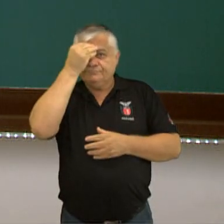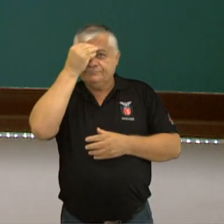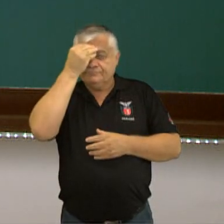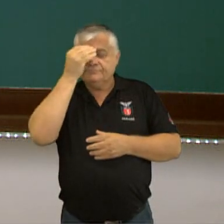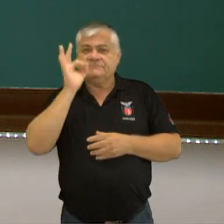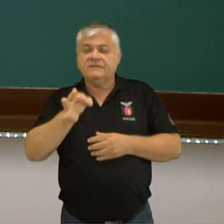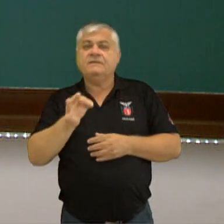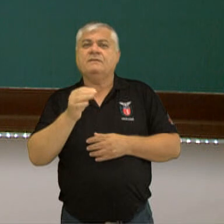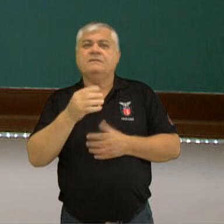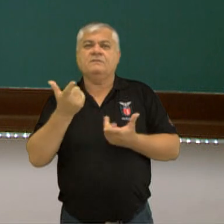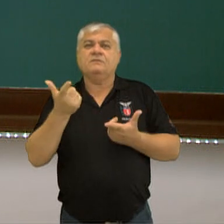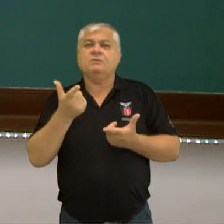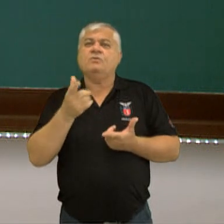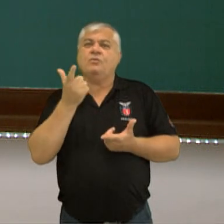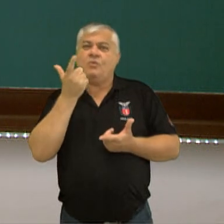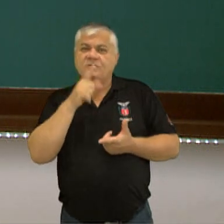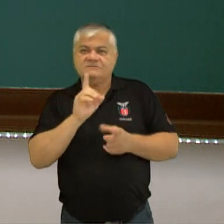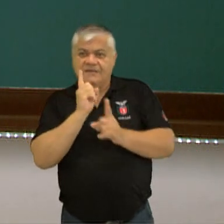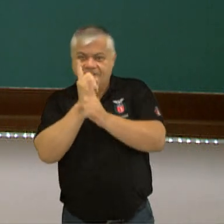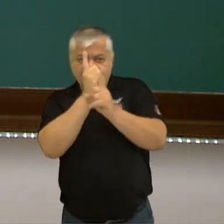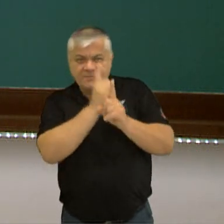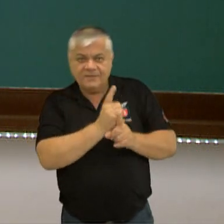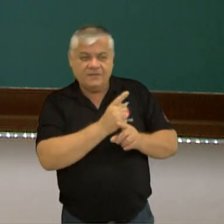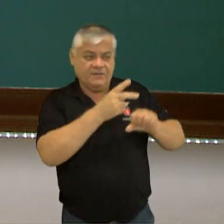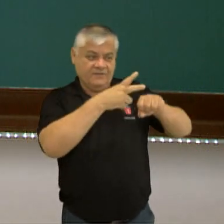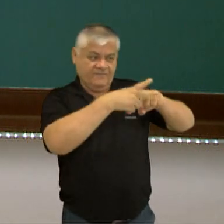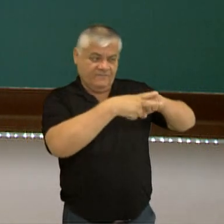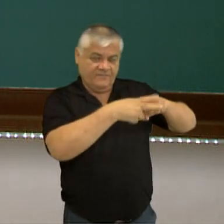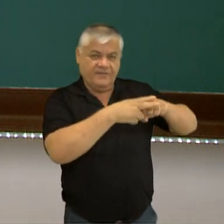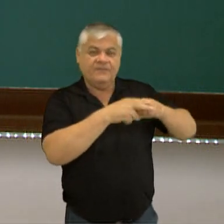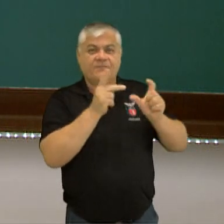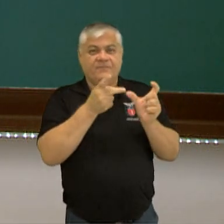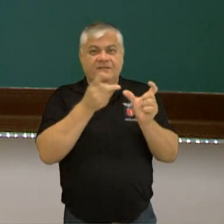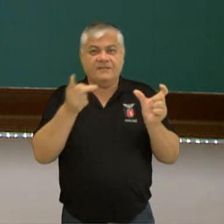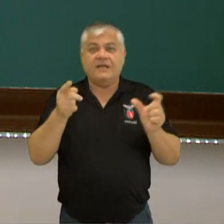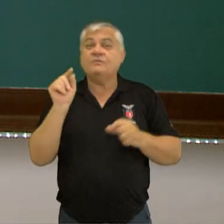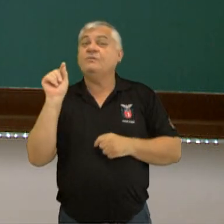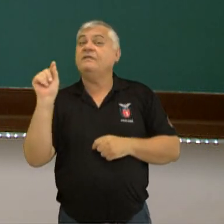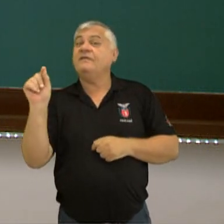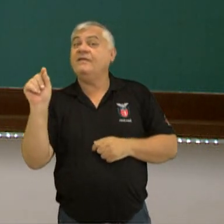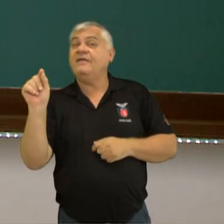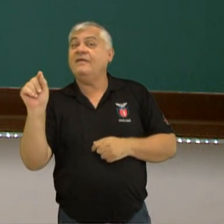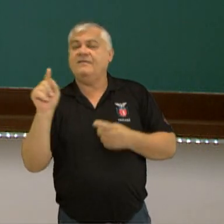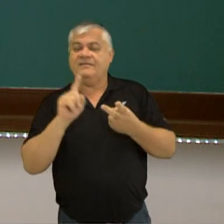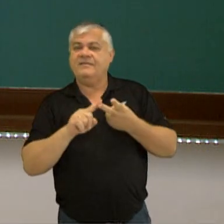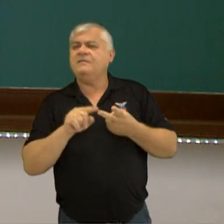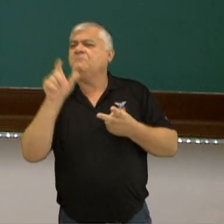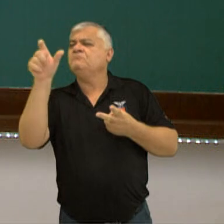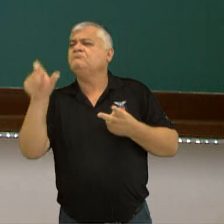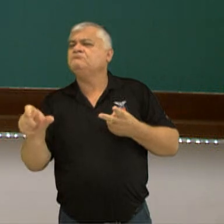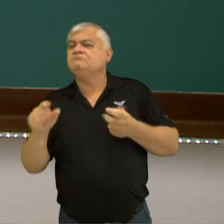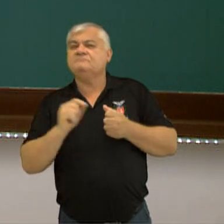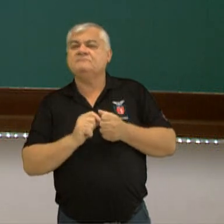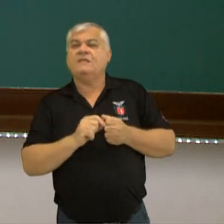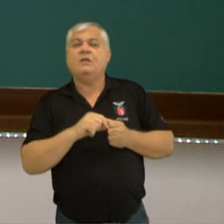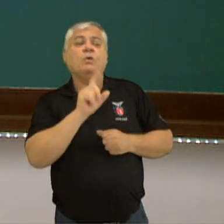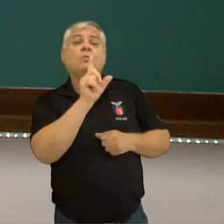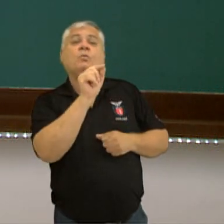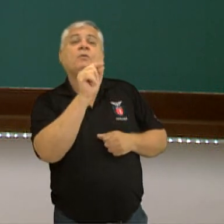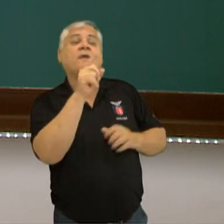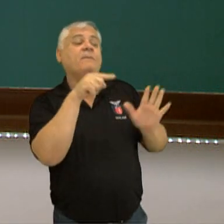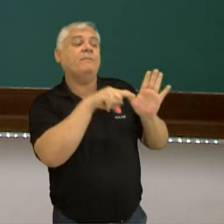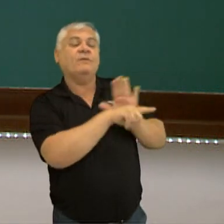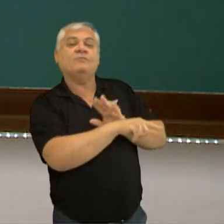Não tenha problemas em sujeito predicado, você usa essas perguntas. Quem? Para descobrir quem é o sujeito. E o quê?